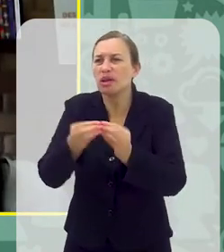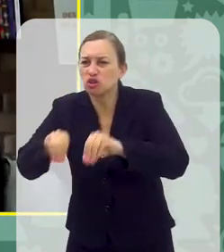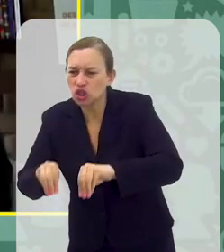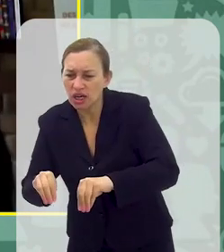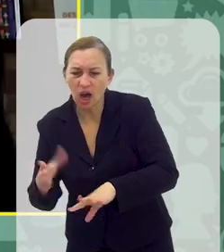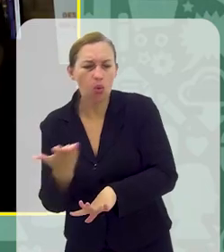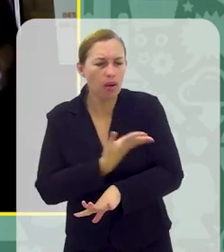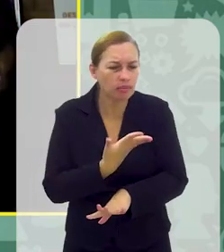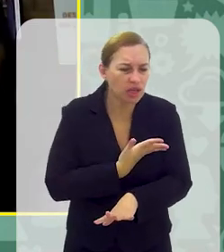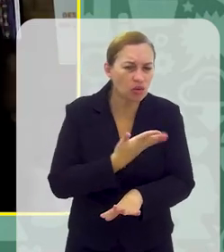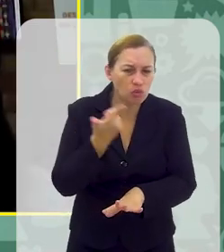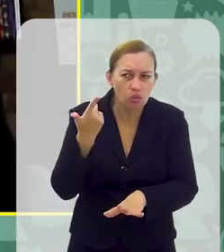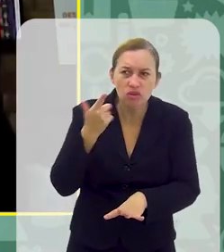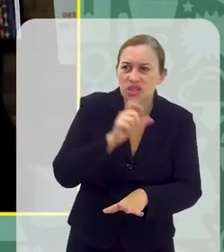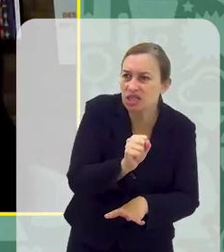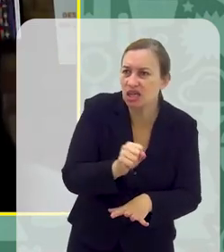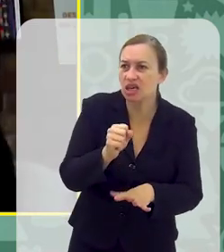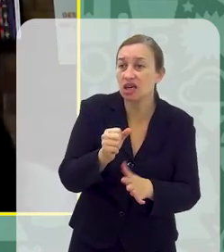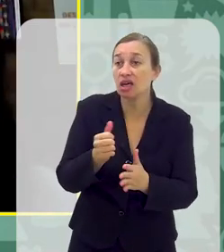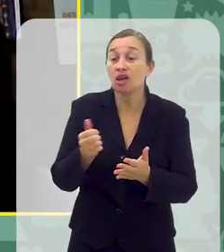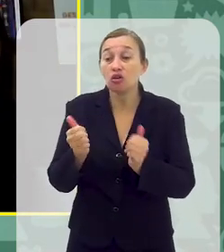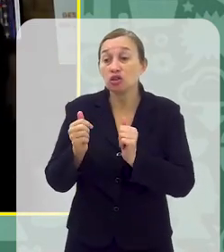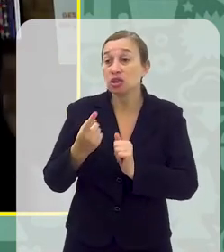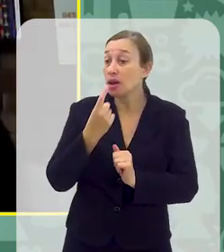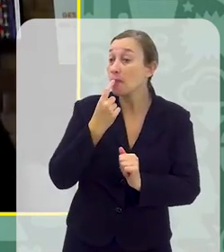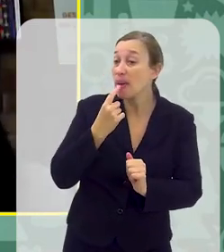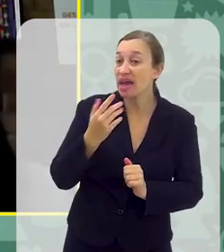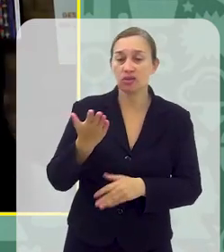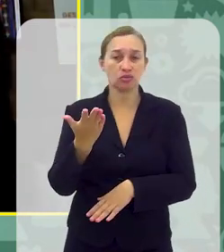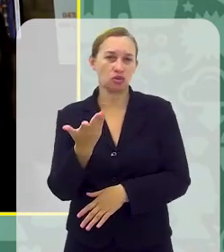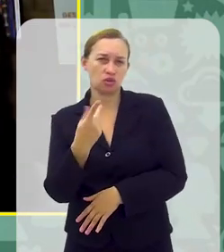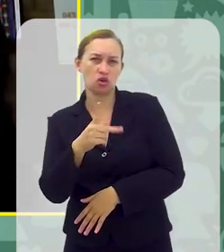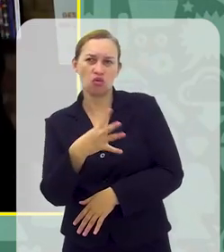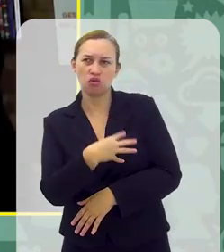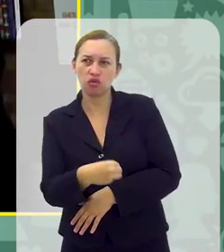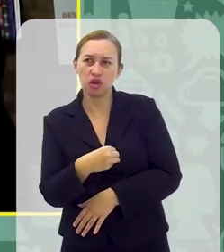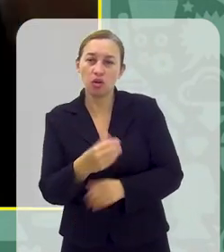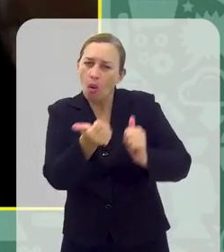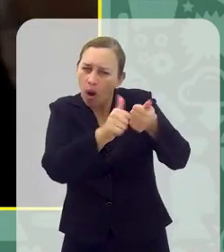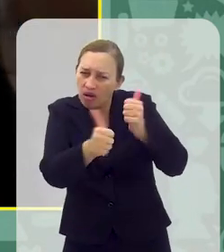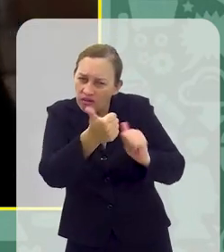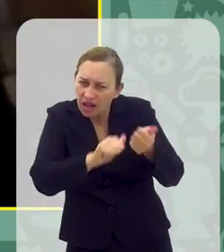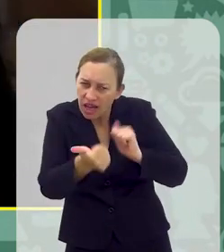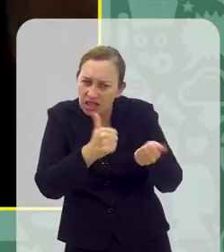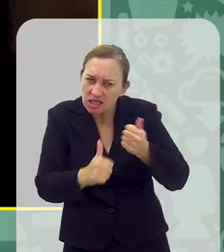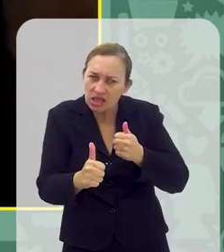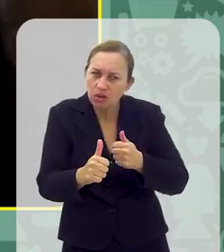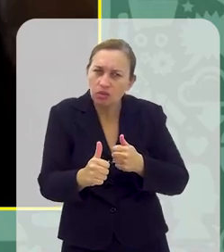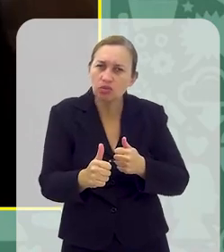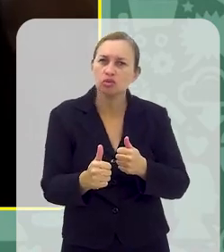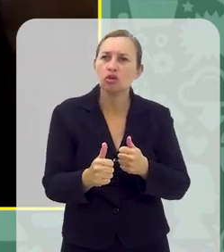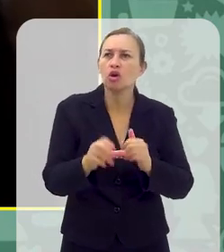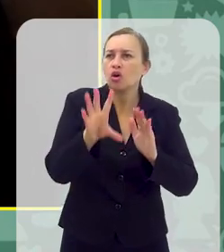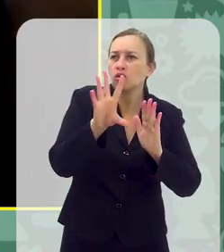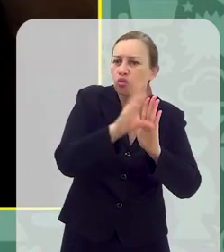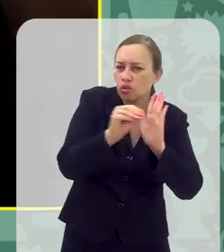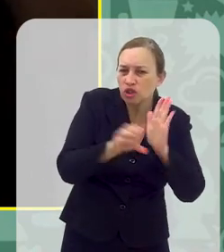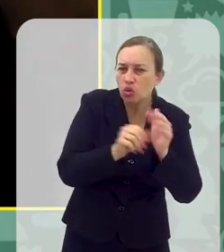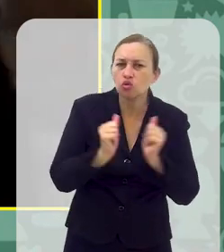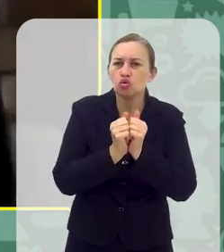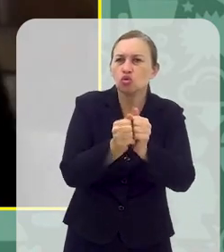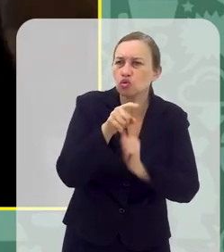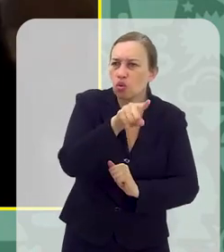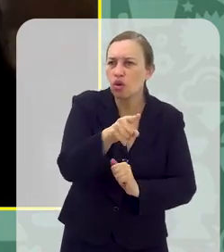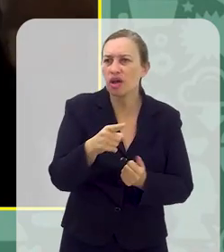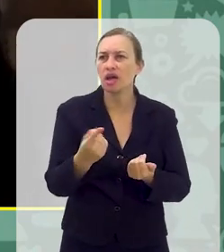coleguinha Ele gosta de conquistar Então esteja perto E aí faça uma avaliação crítica junto com ele do conteúdo Você